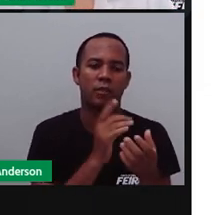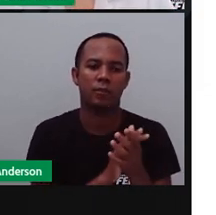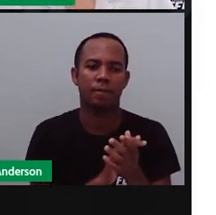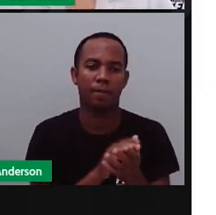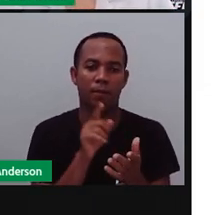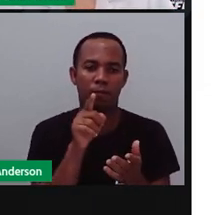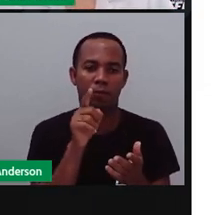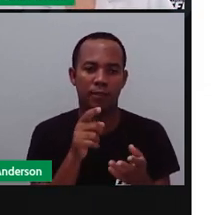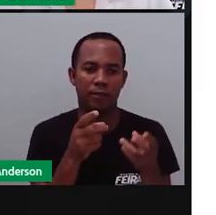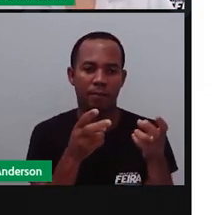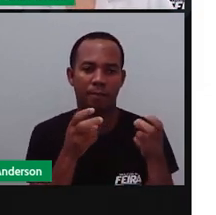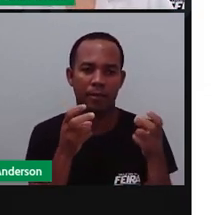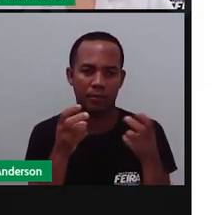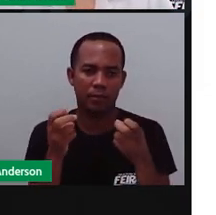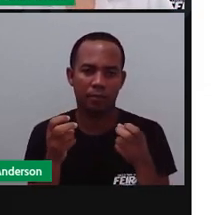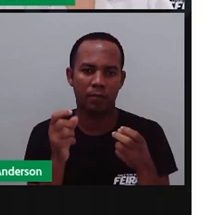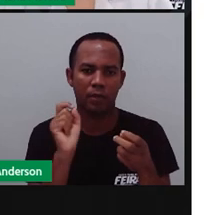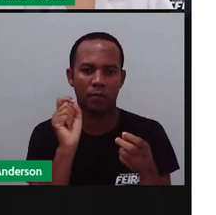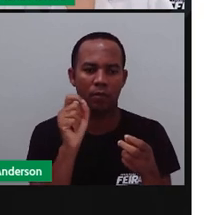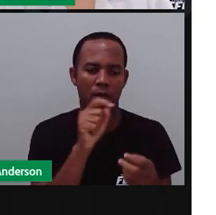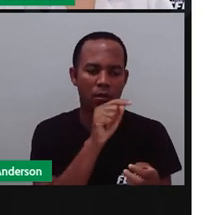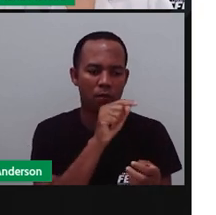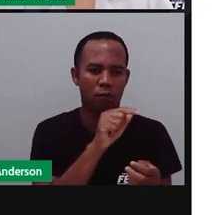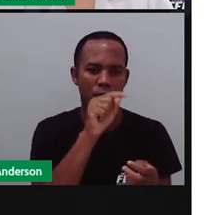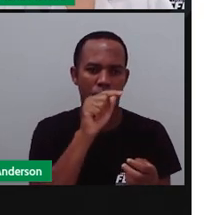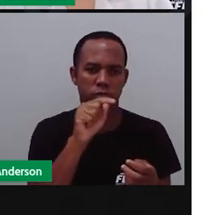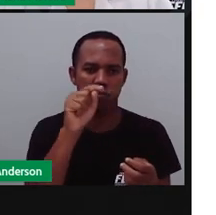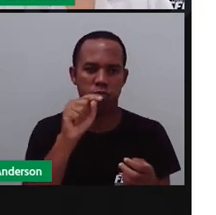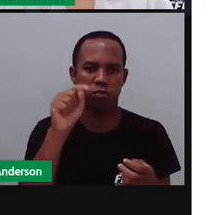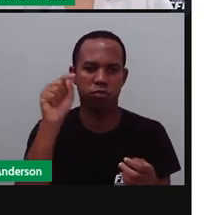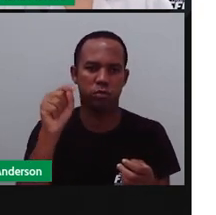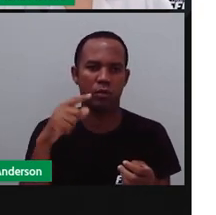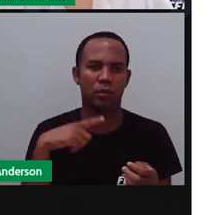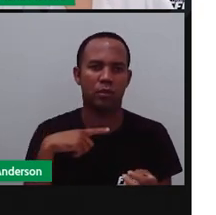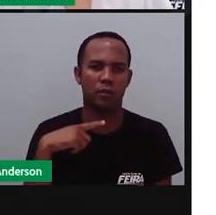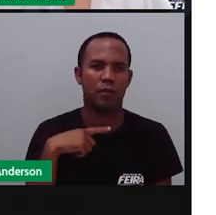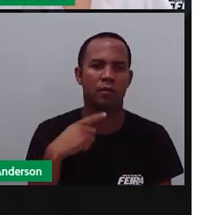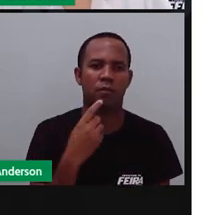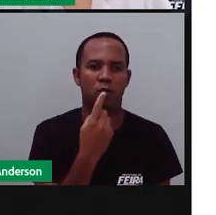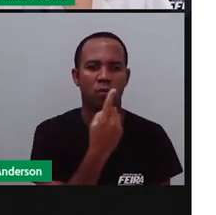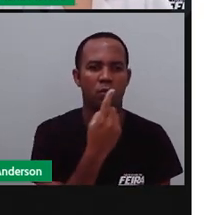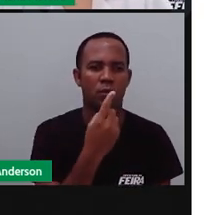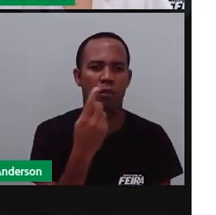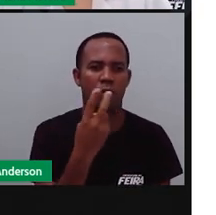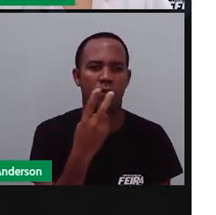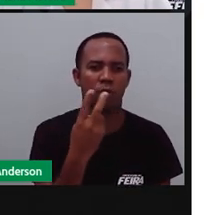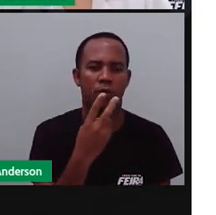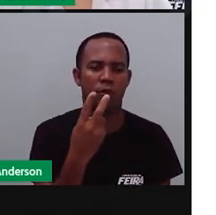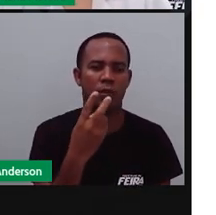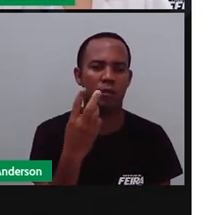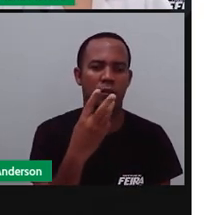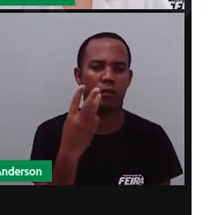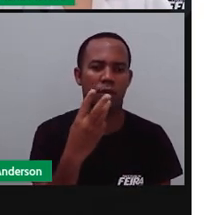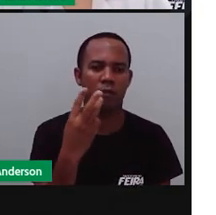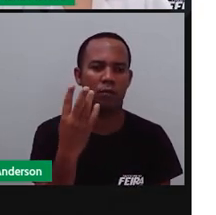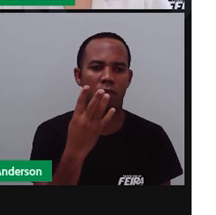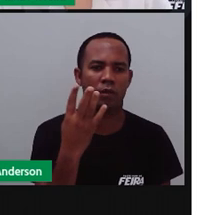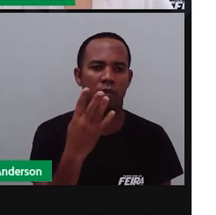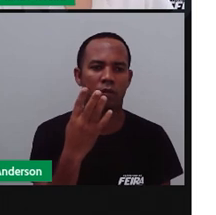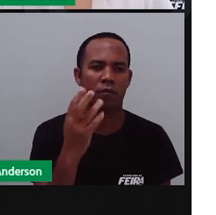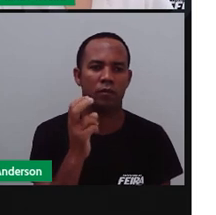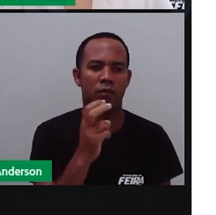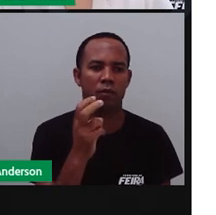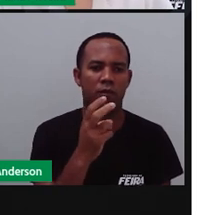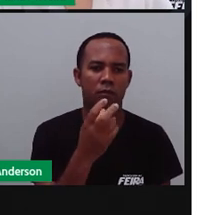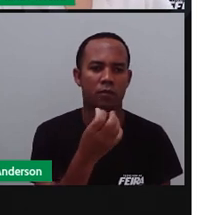você perceber aqui dentro desse gráfico, ele tem uma, duas, três, quatro, cinco, seis. Seis o quê? Seis quadrinhos.